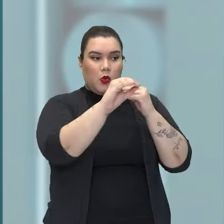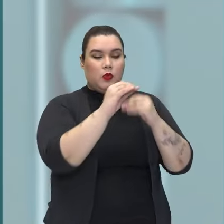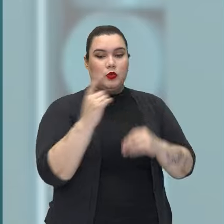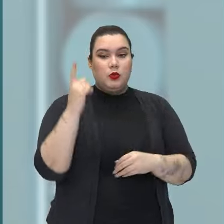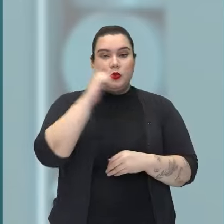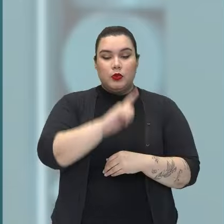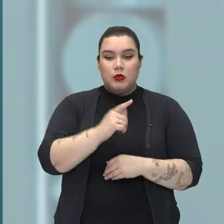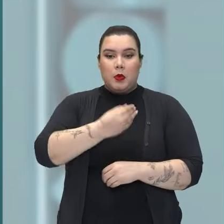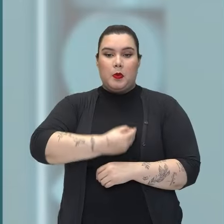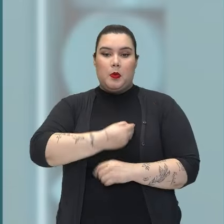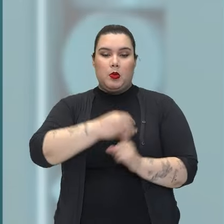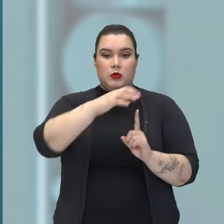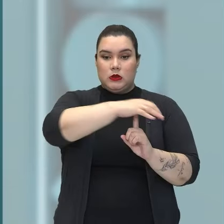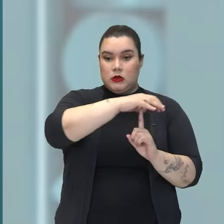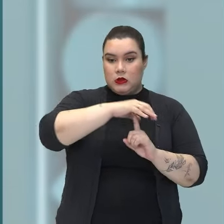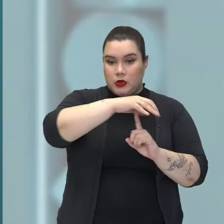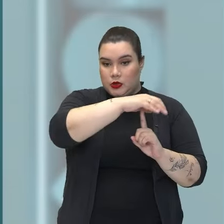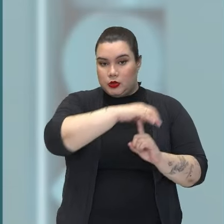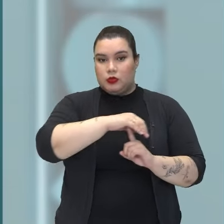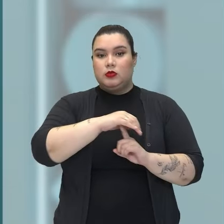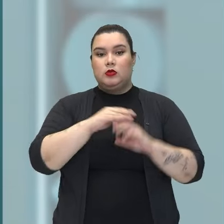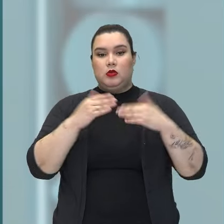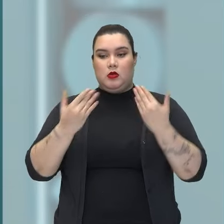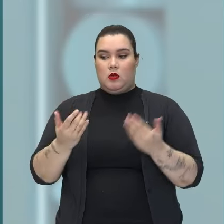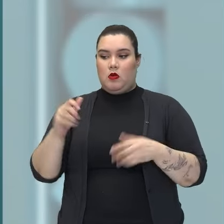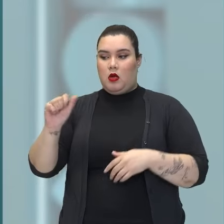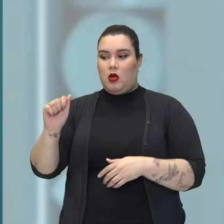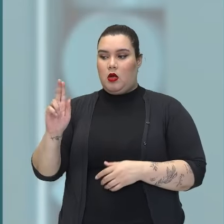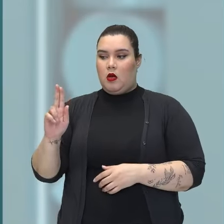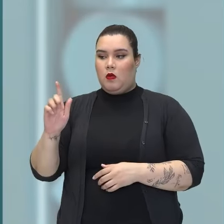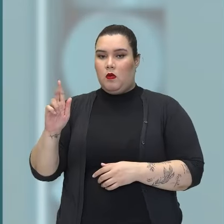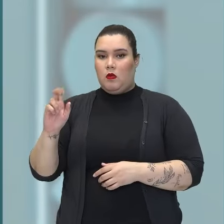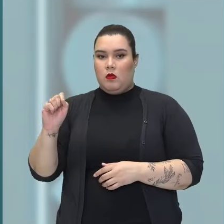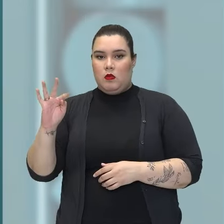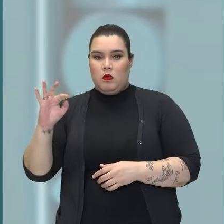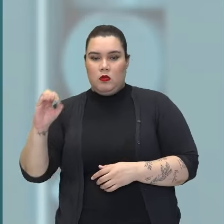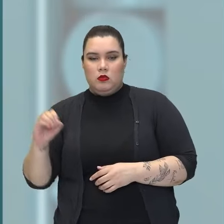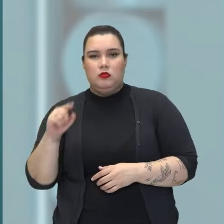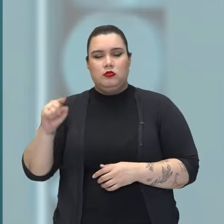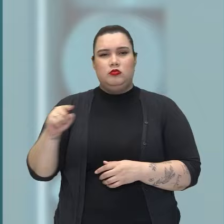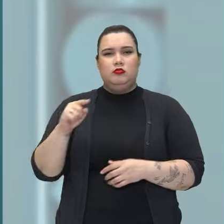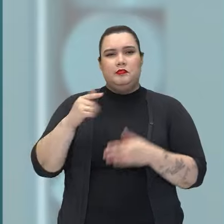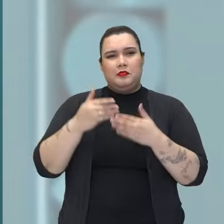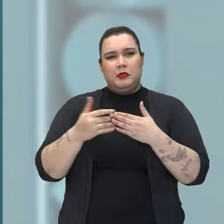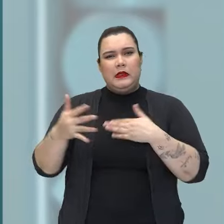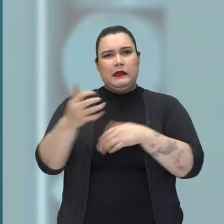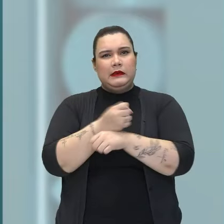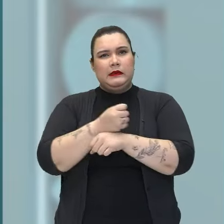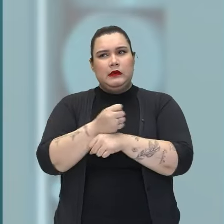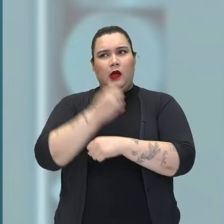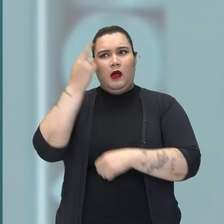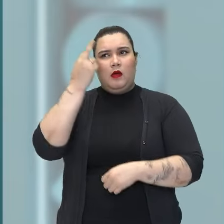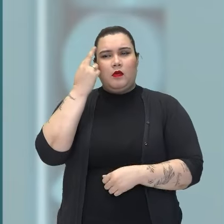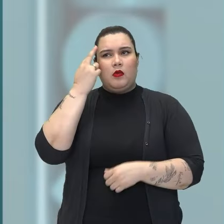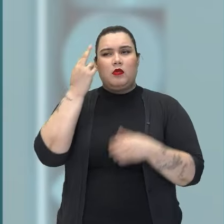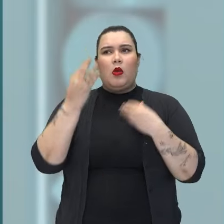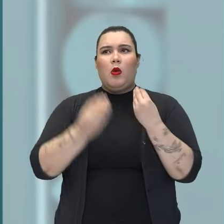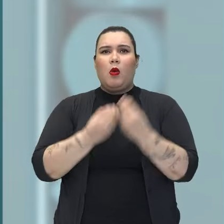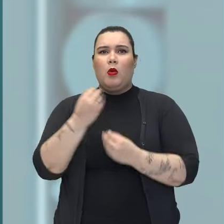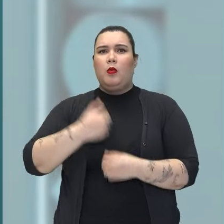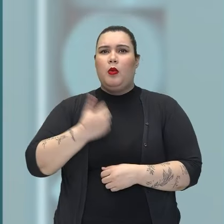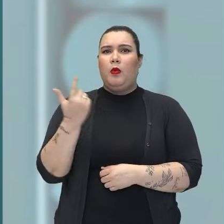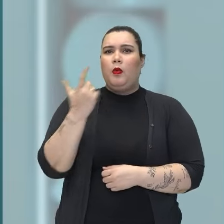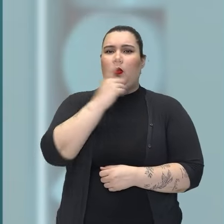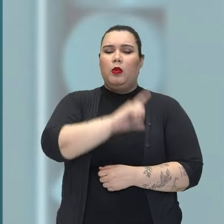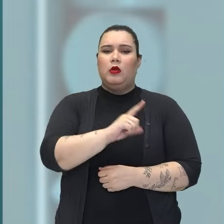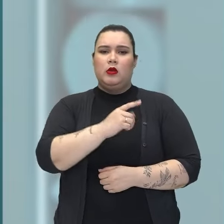afastado, e Augusto vai ficar durante um bom tempo refletindo em que momento será a minha vez, em que momento